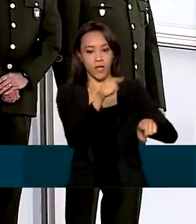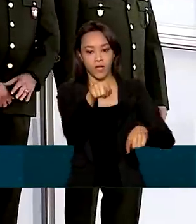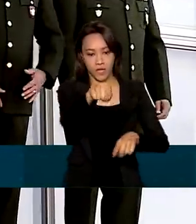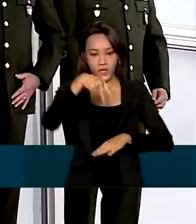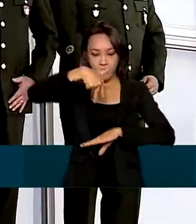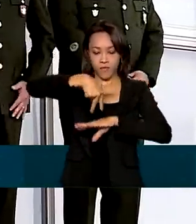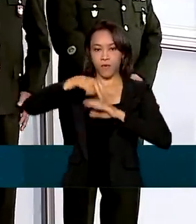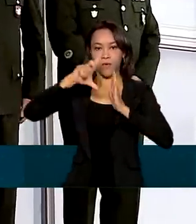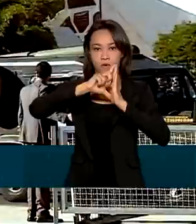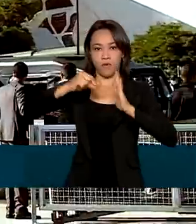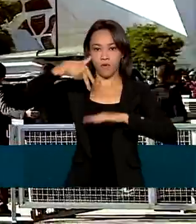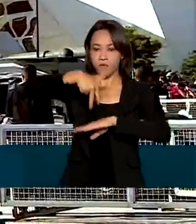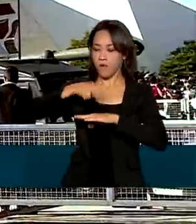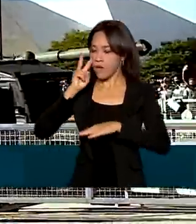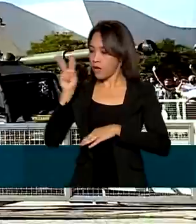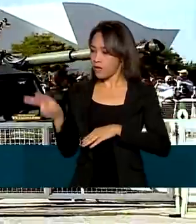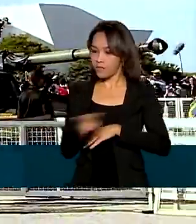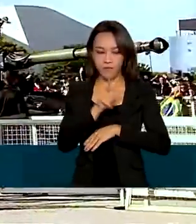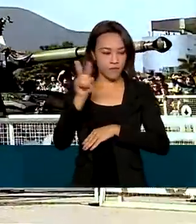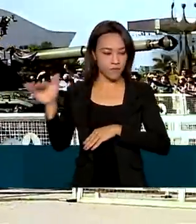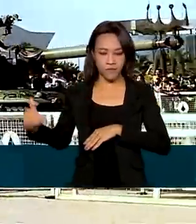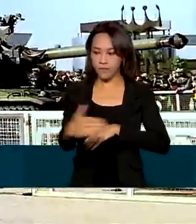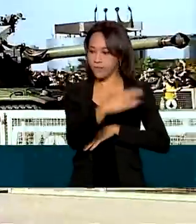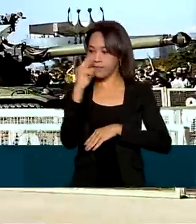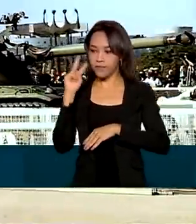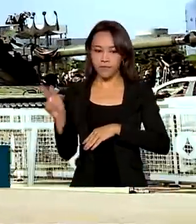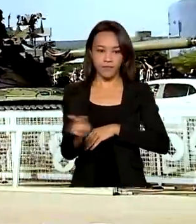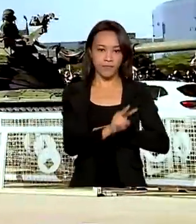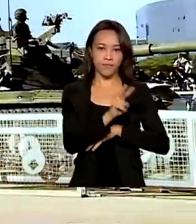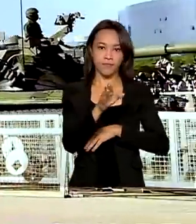presidente também assistiu a passagem dos veículos.